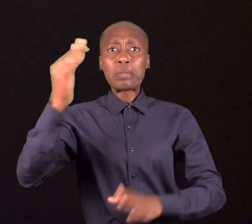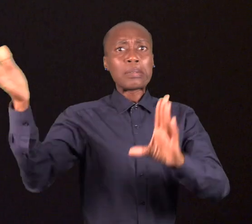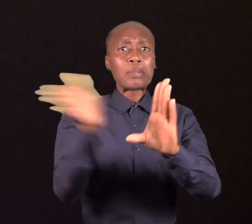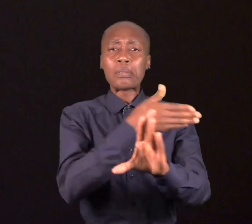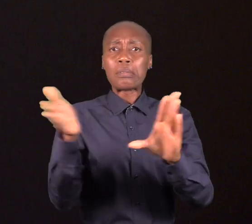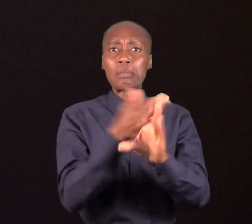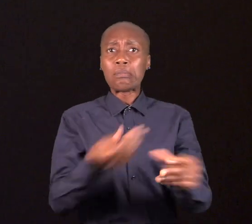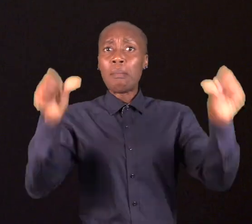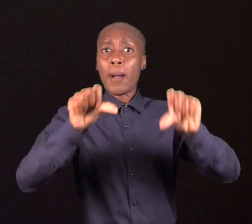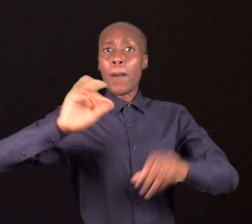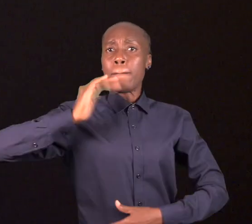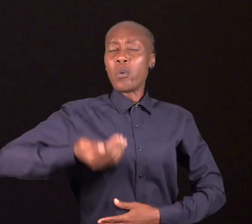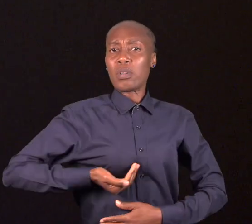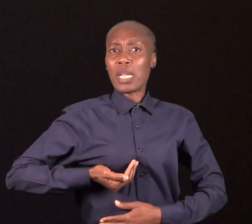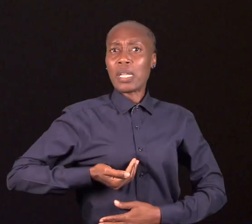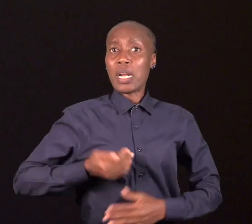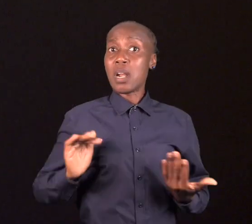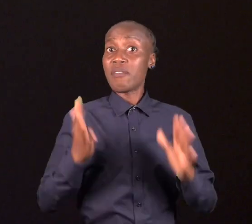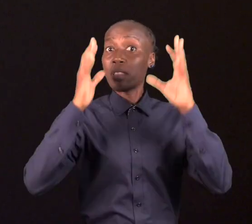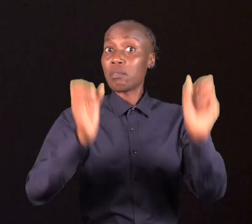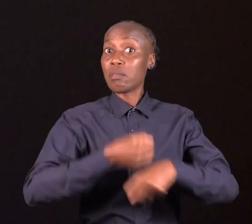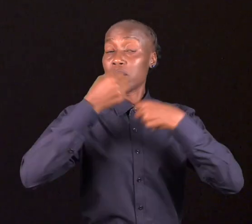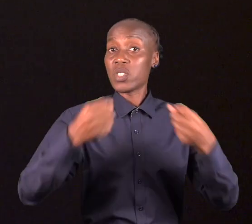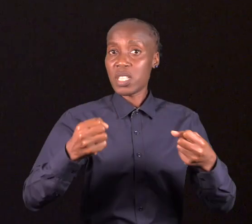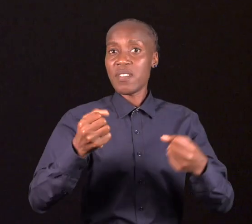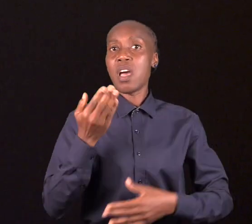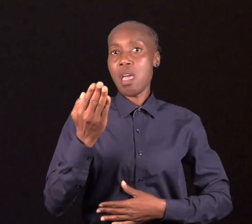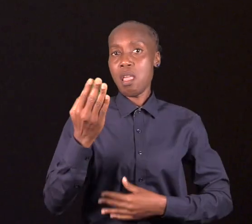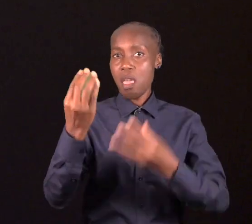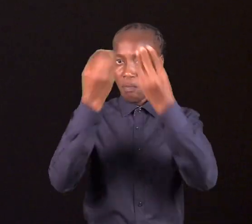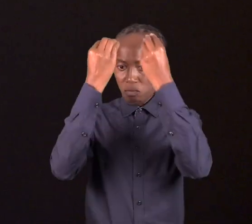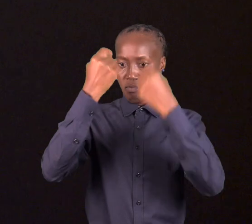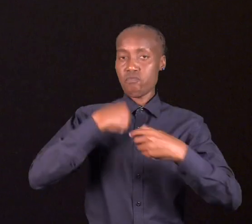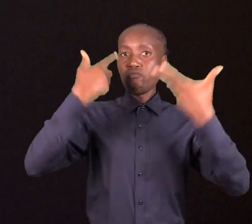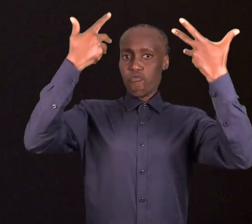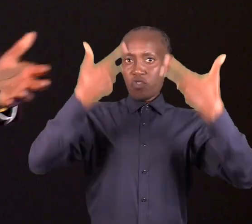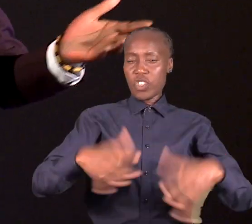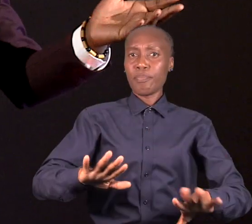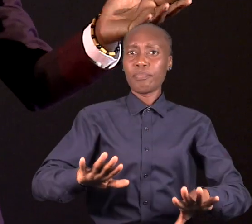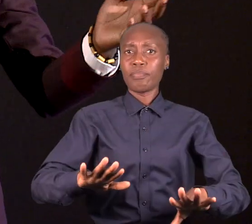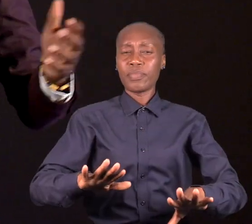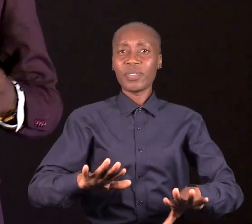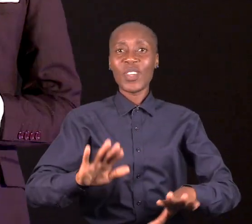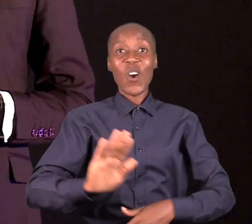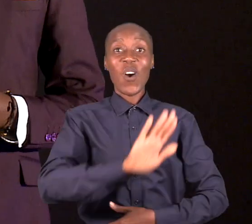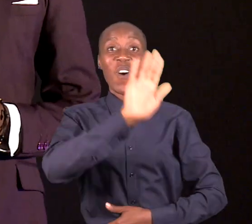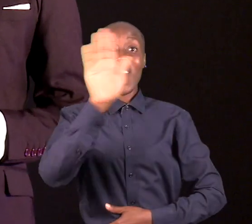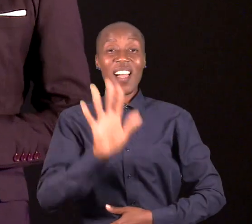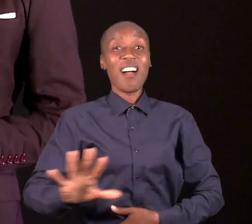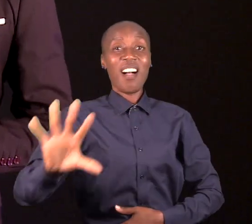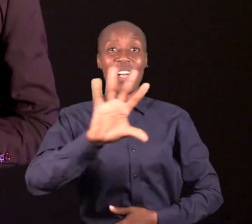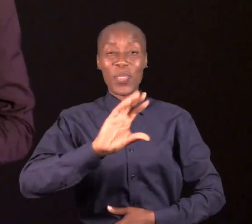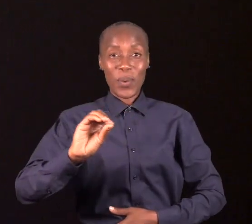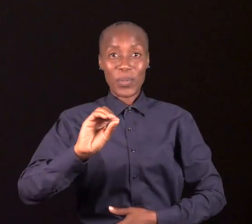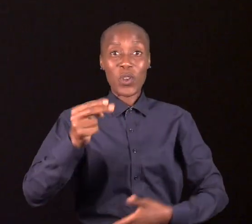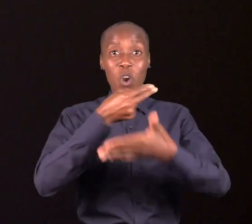Esta foi a maior lição que aprendi da minha mãe. Olá a todas e todos. Sou